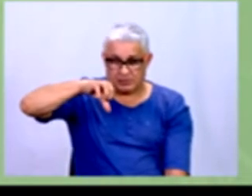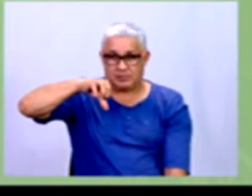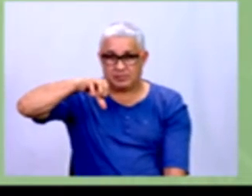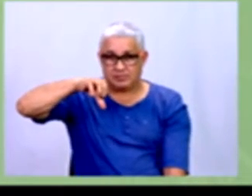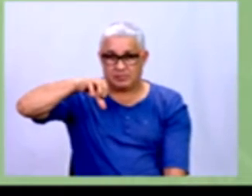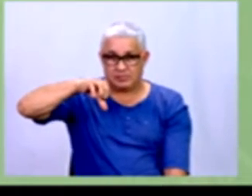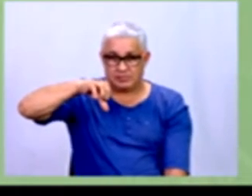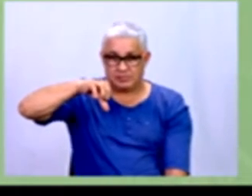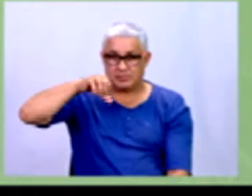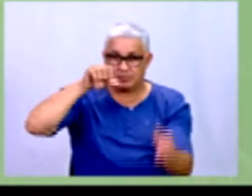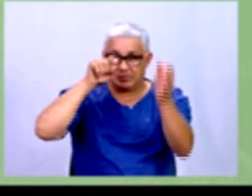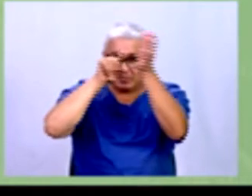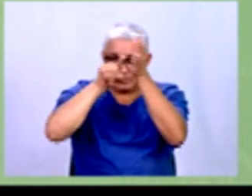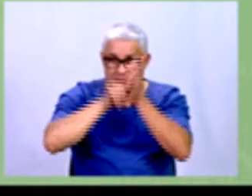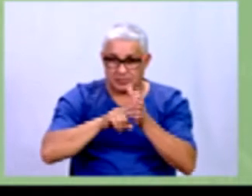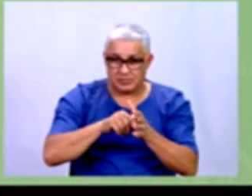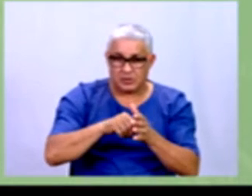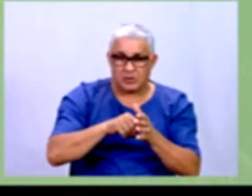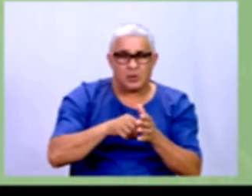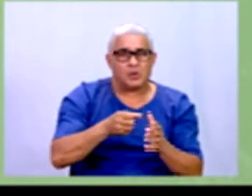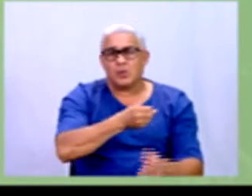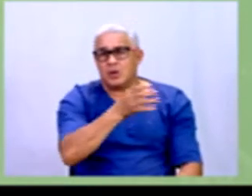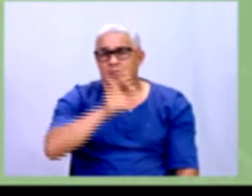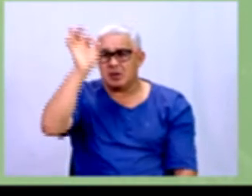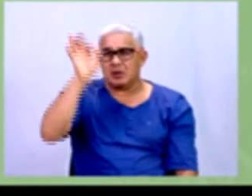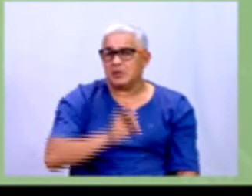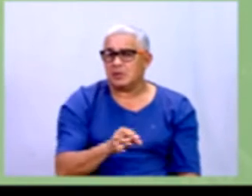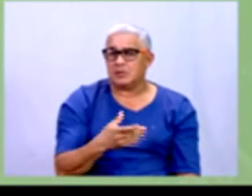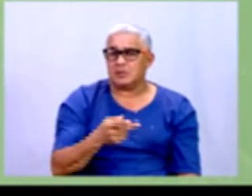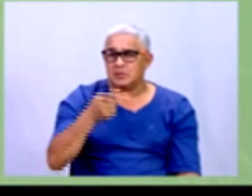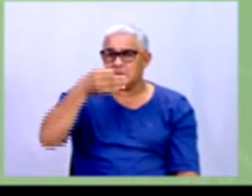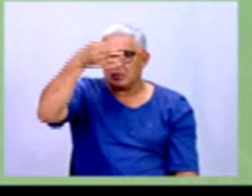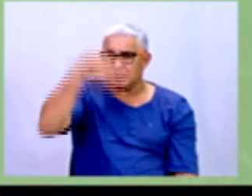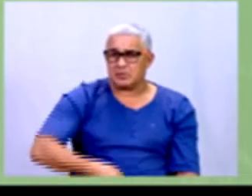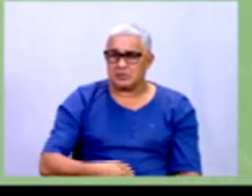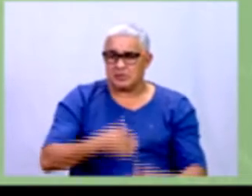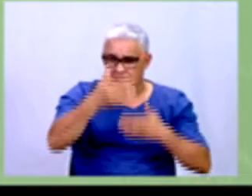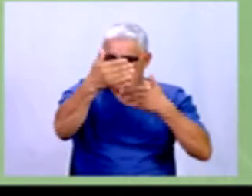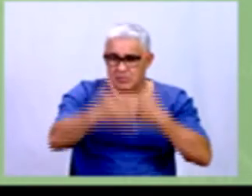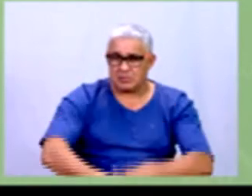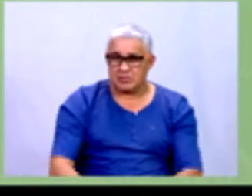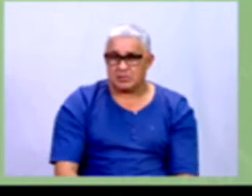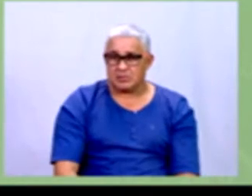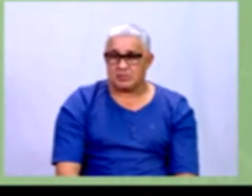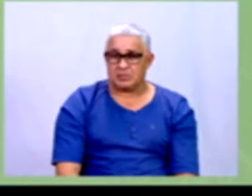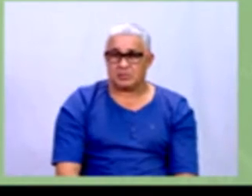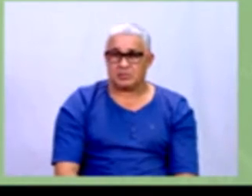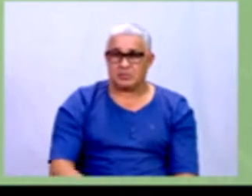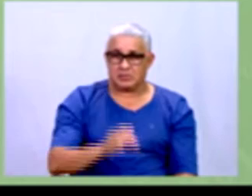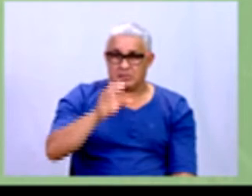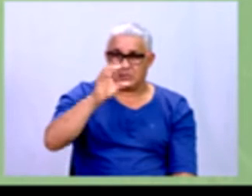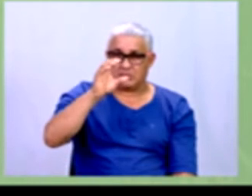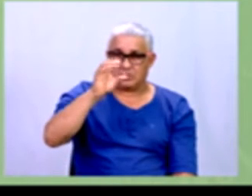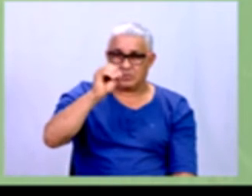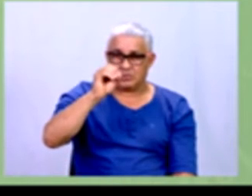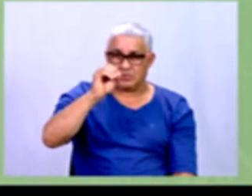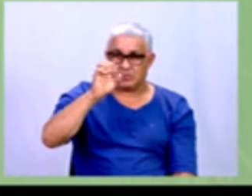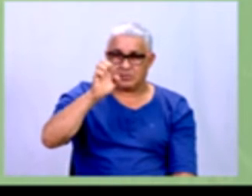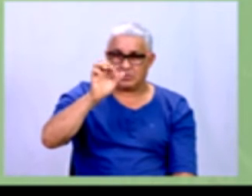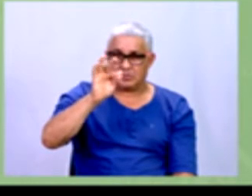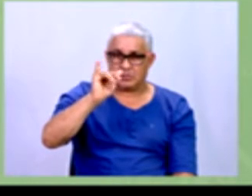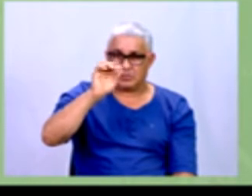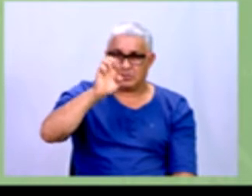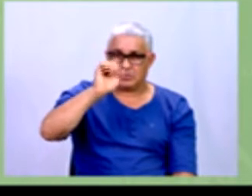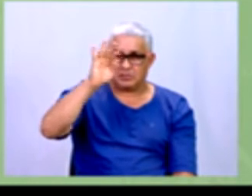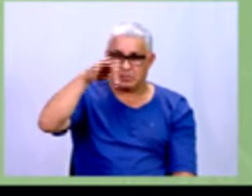Quantos porcentos que ele acertou da prova? Qual foi o percentual dele de acerto da prova? Então a gente vai pegar esse coeficiente que é o 0,75